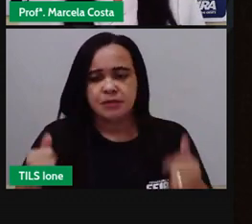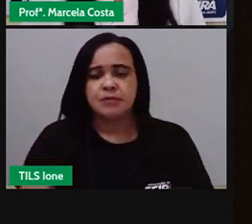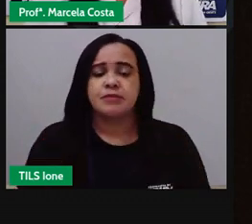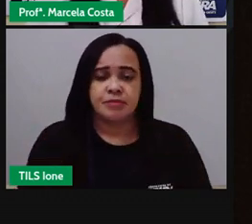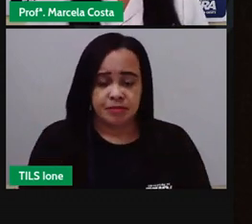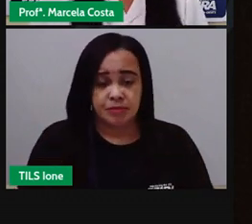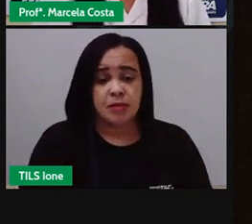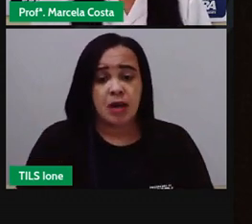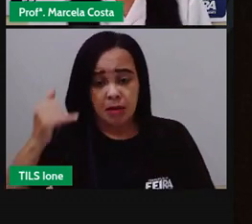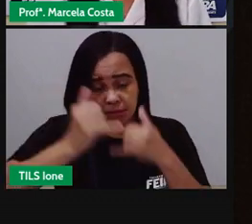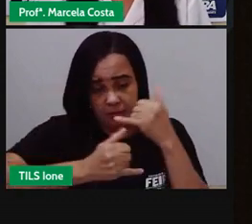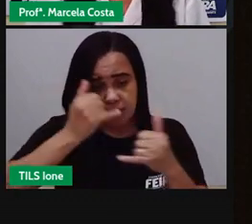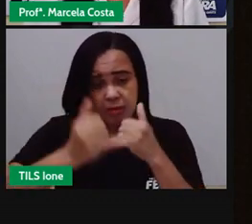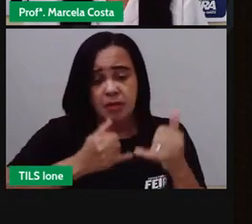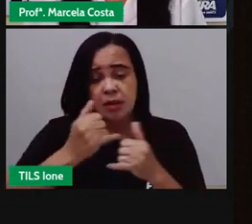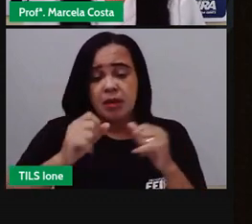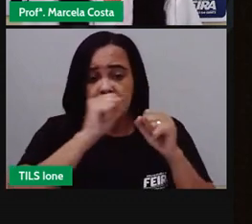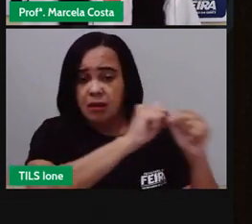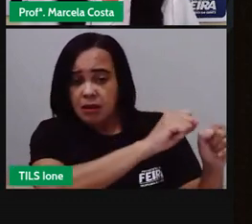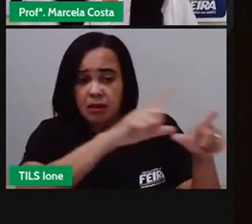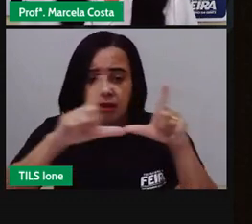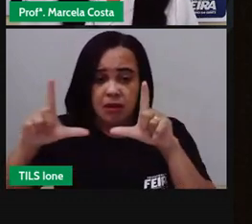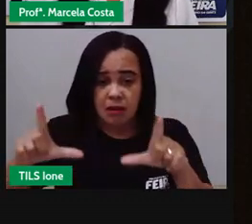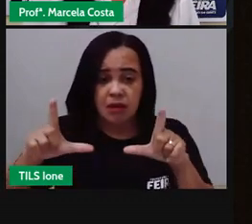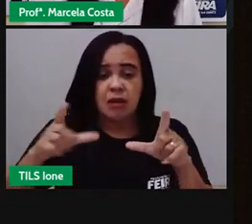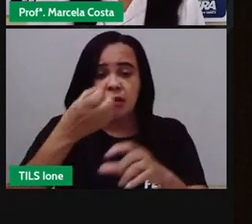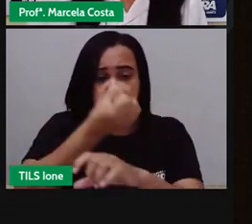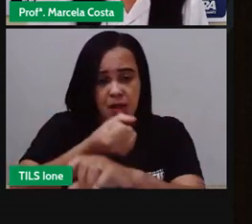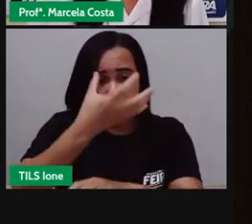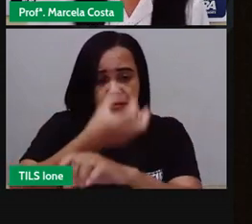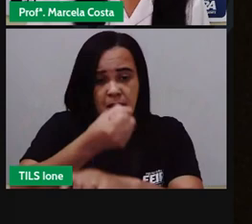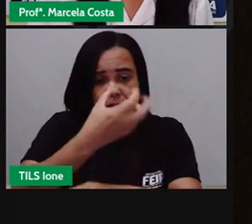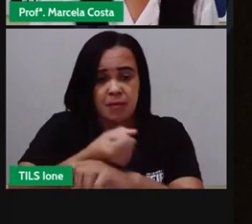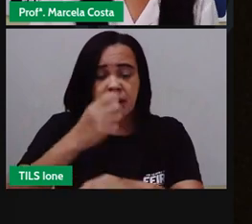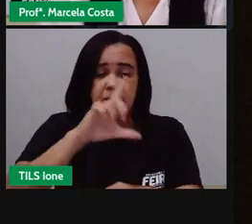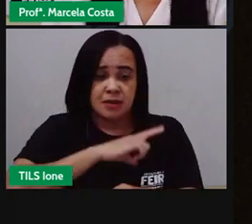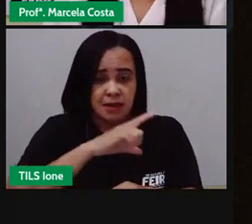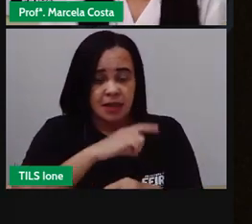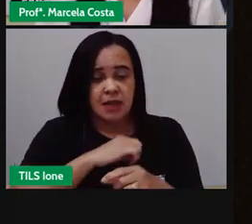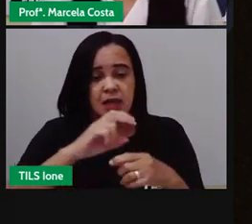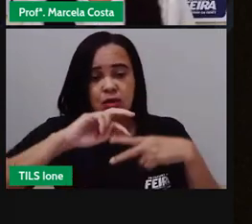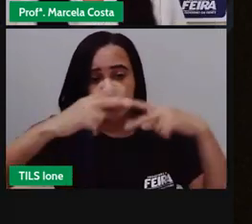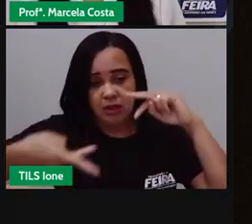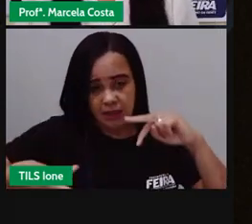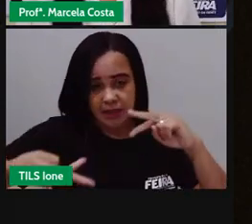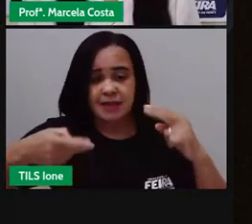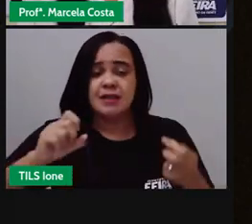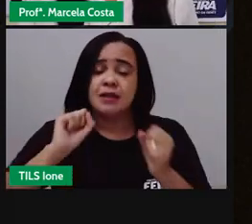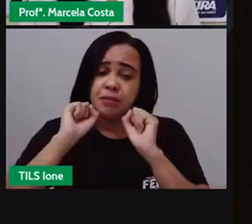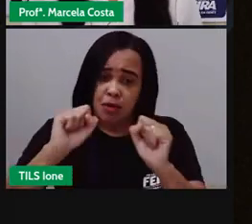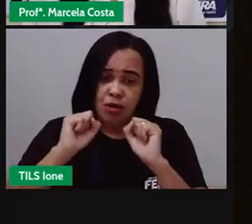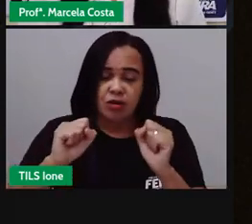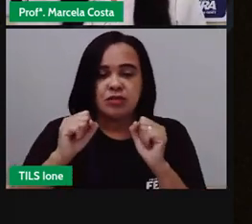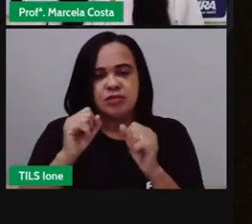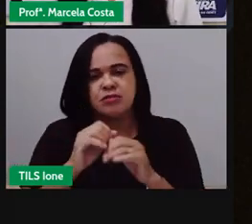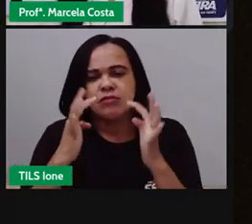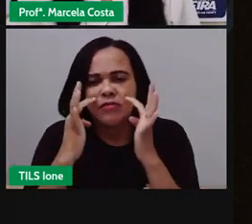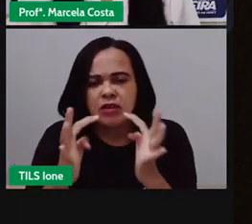está lá na apresentação que eu já mostrei para vocês e posso voltar lá para a gente ver mais devagar tá bom